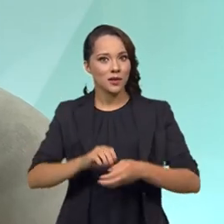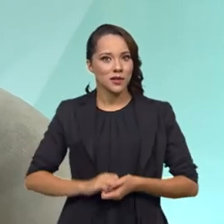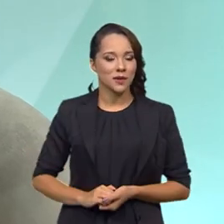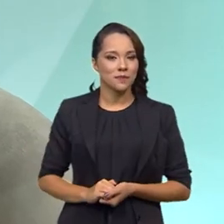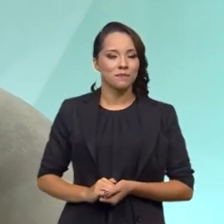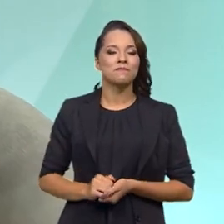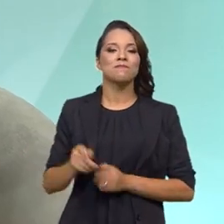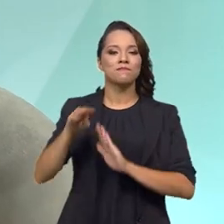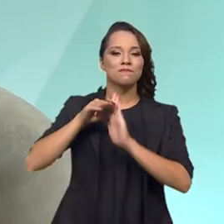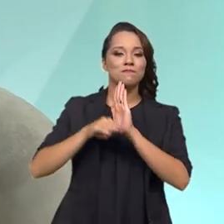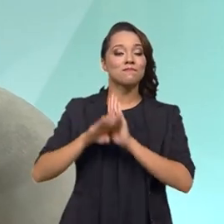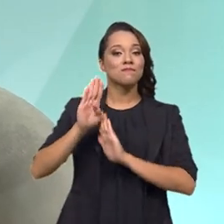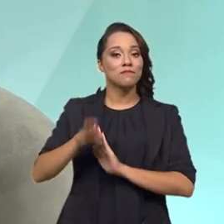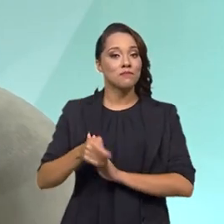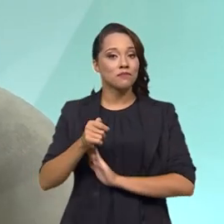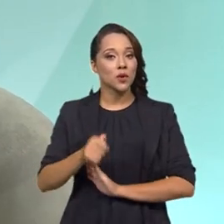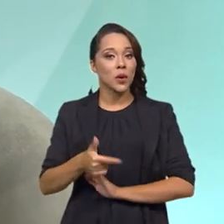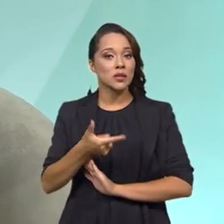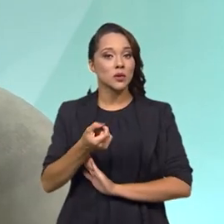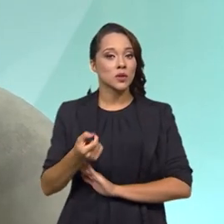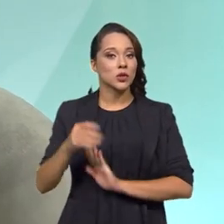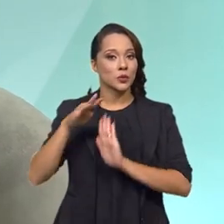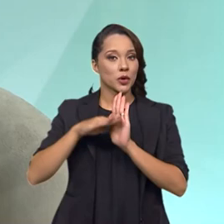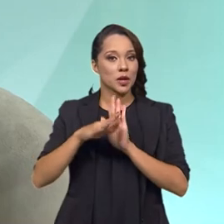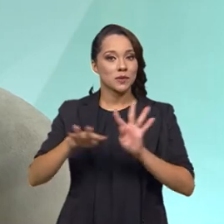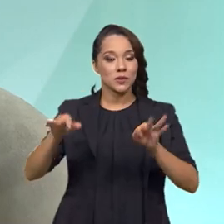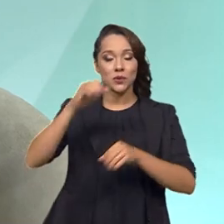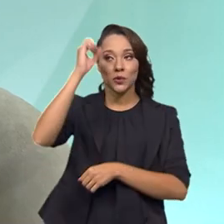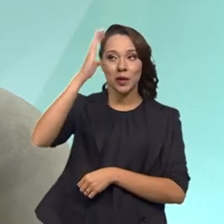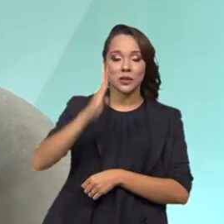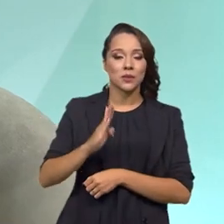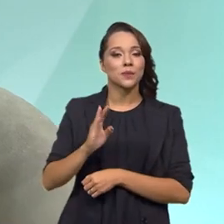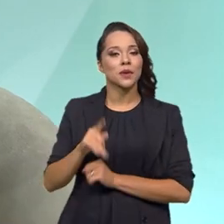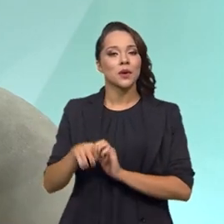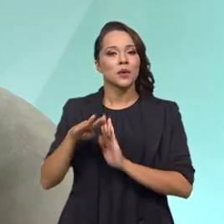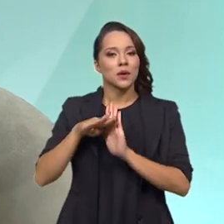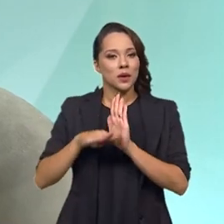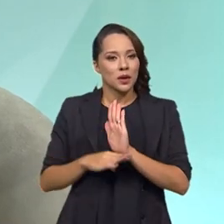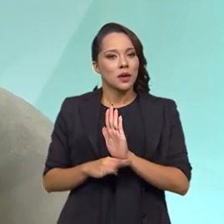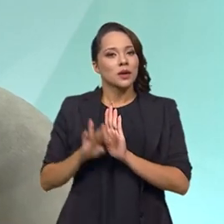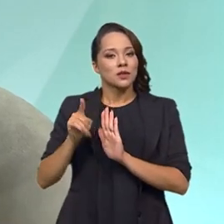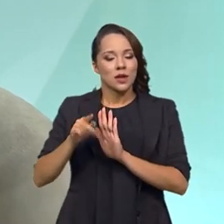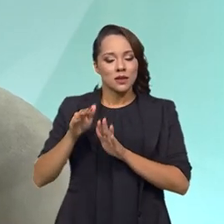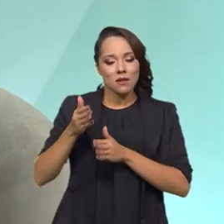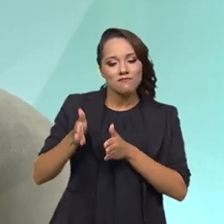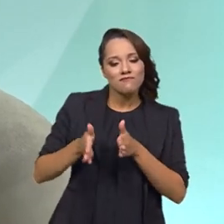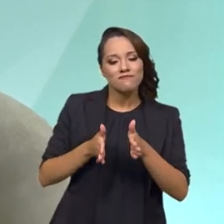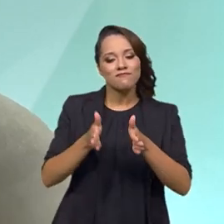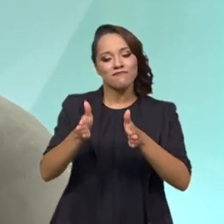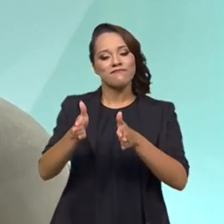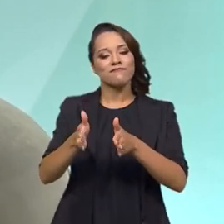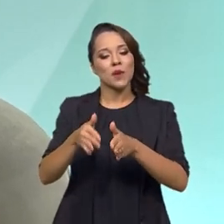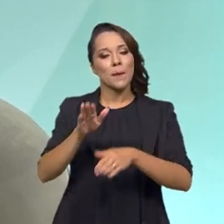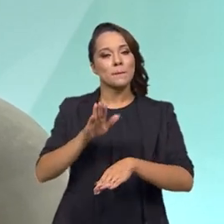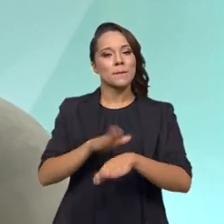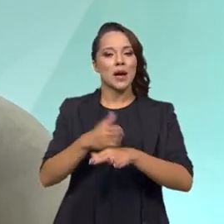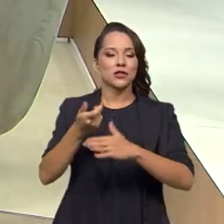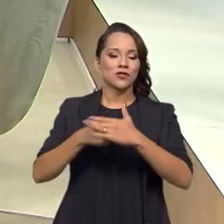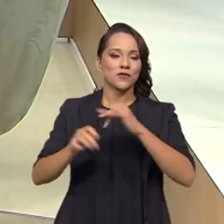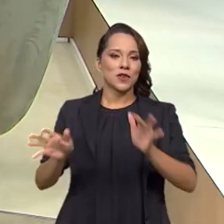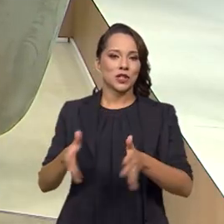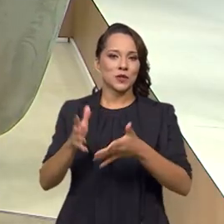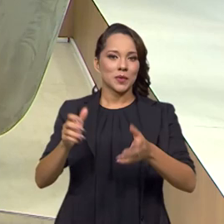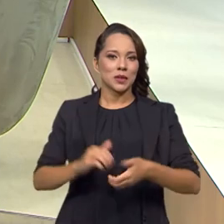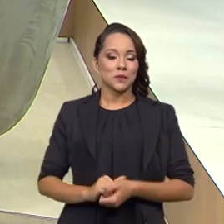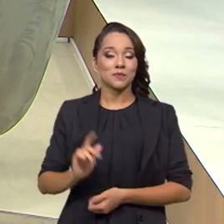nesse programa, já há quase 200 programas em todo o Brasil, porque é um programa que está caminhando para uma consolidação maior de investimento.